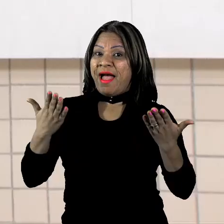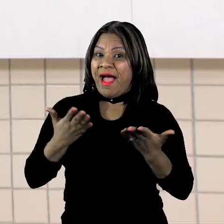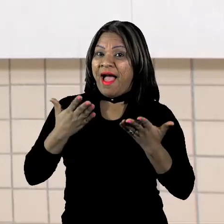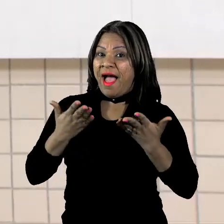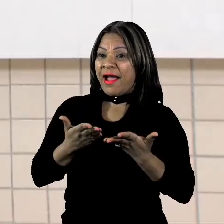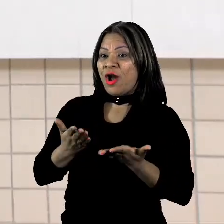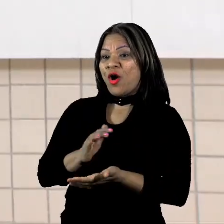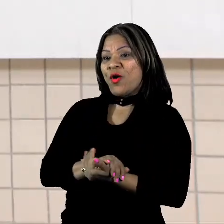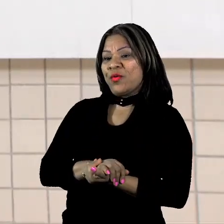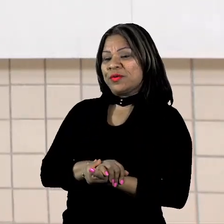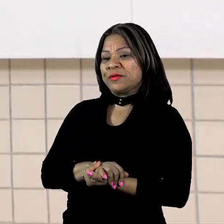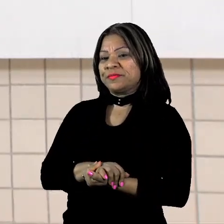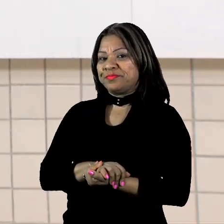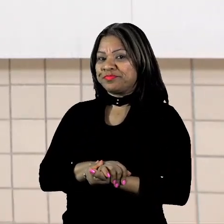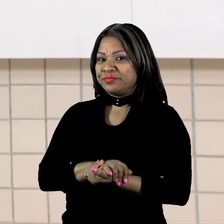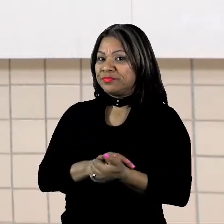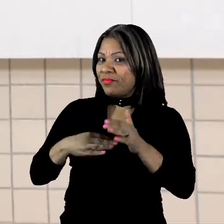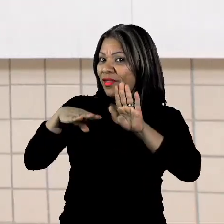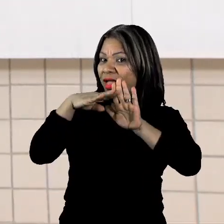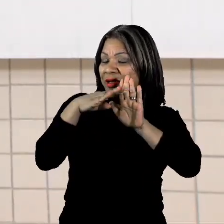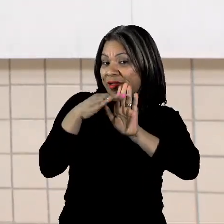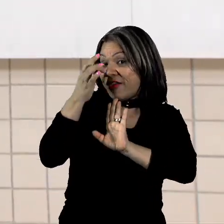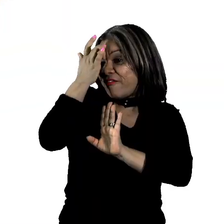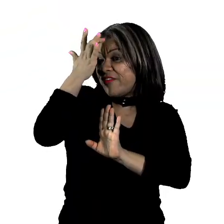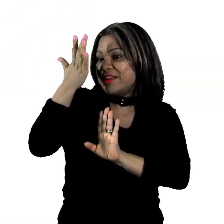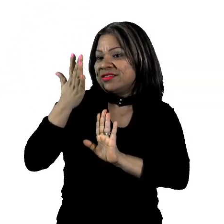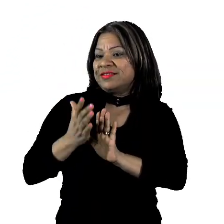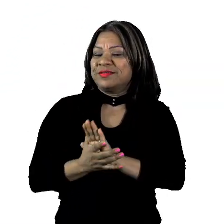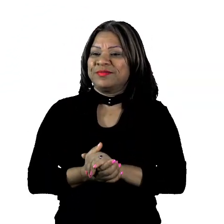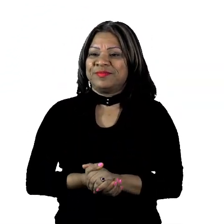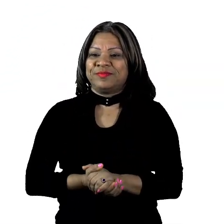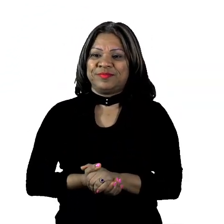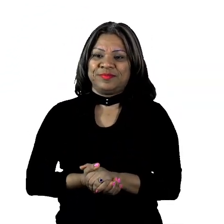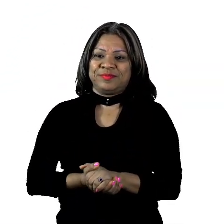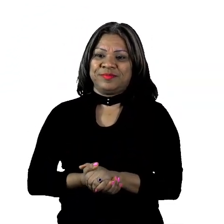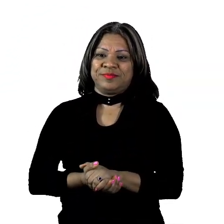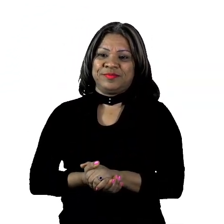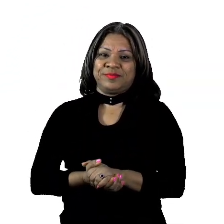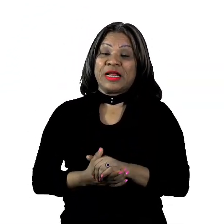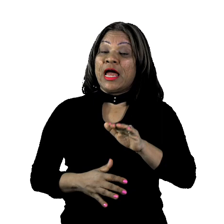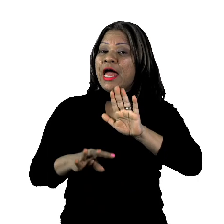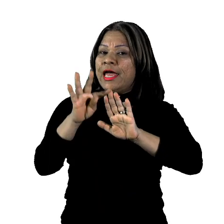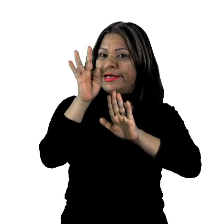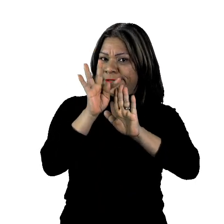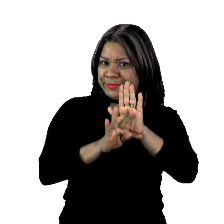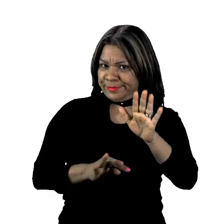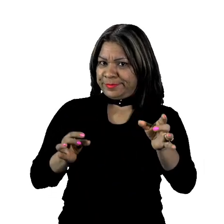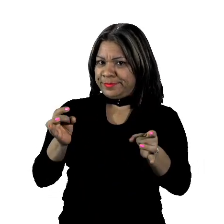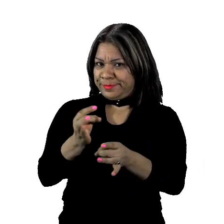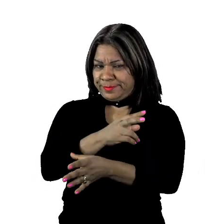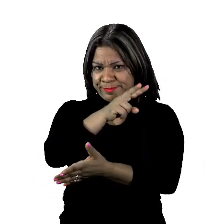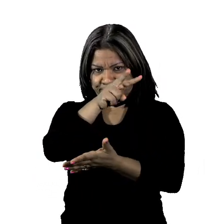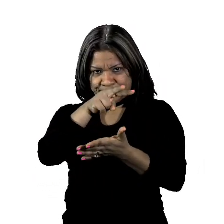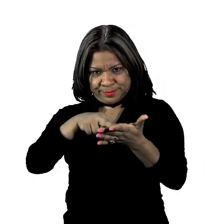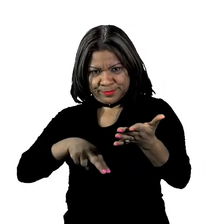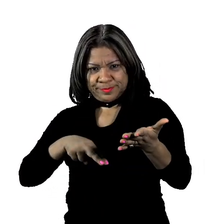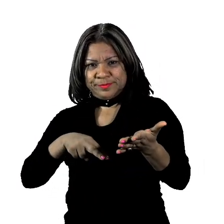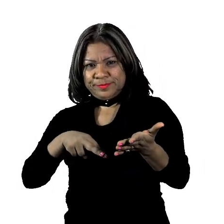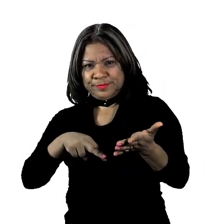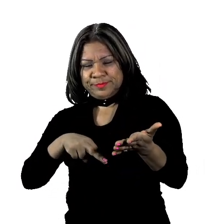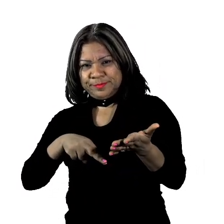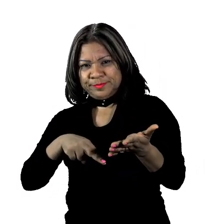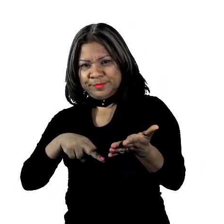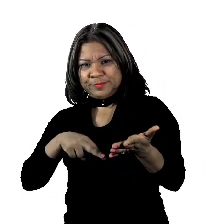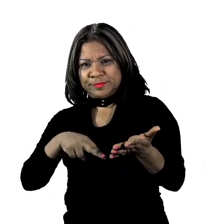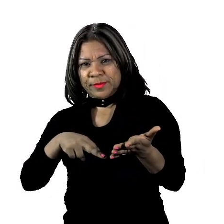essa questão é facinha, hein? Vai lá. Esse texto que acabamos de ler pertence a